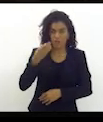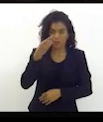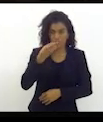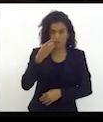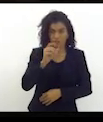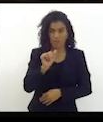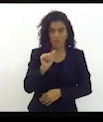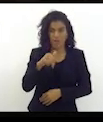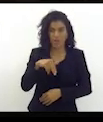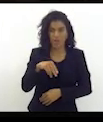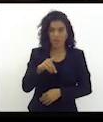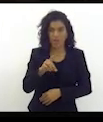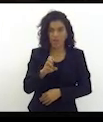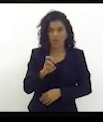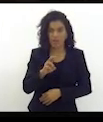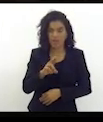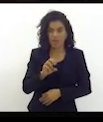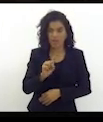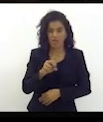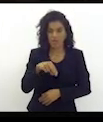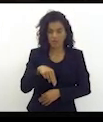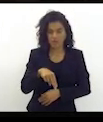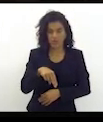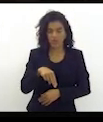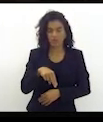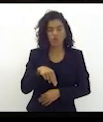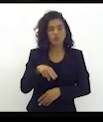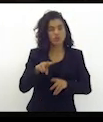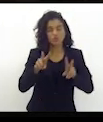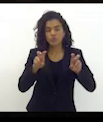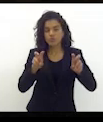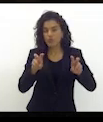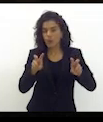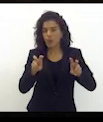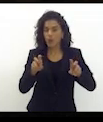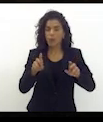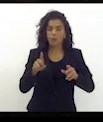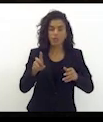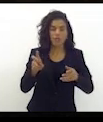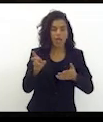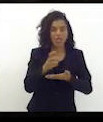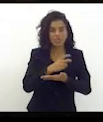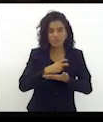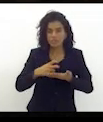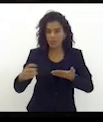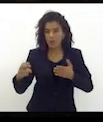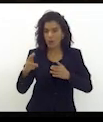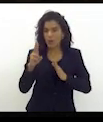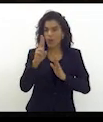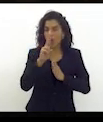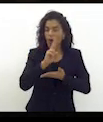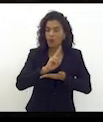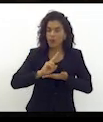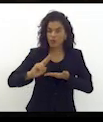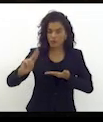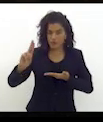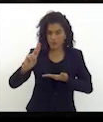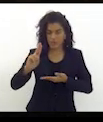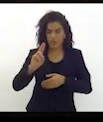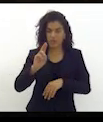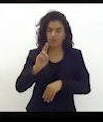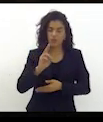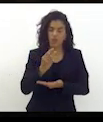Anderson Moraes, cujo objeto do projeto de lei trata da possibilidade de extinção da Universidade do Estado do Rio de Janeiro,